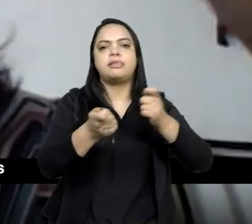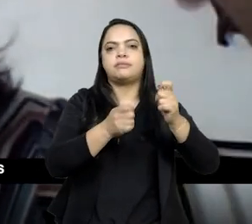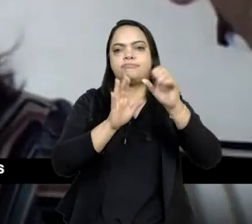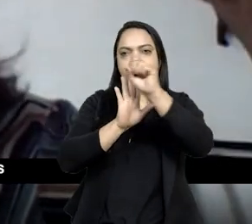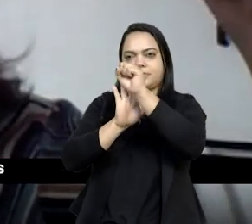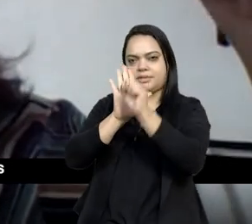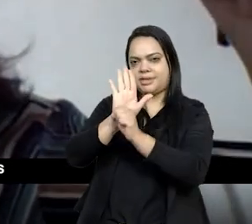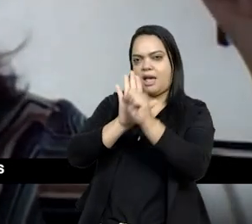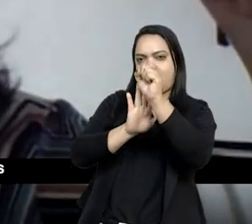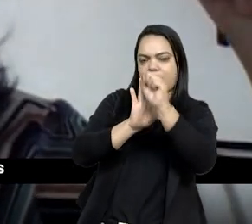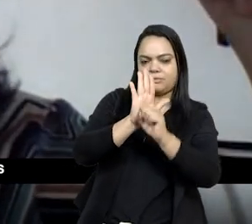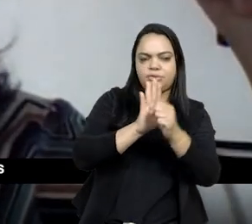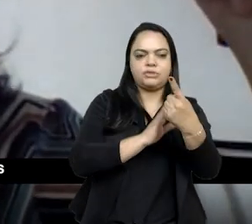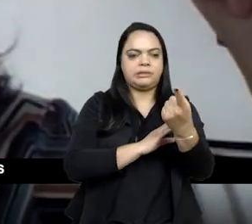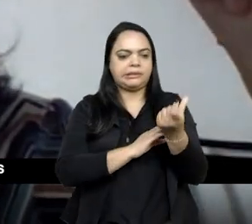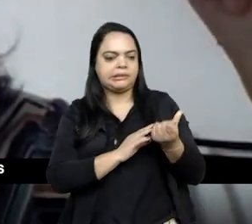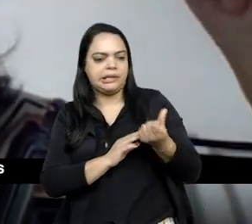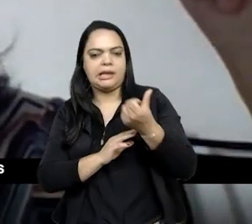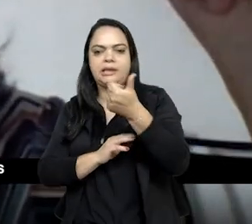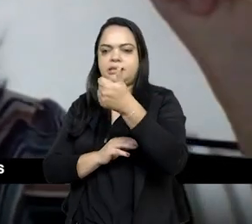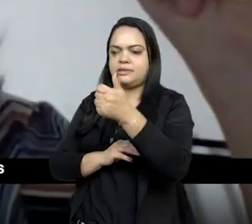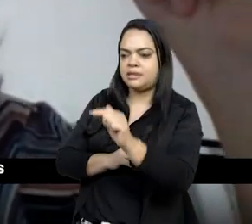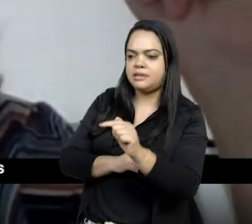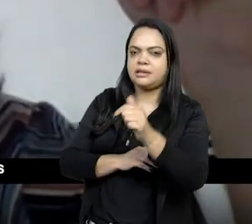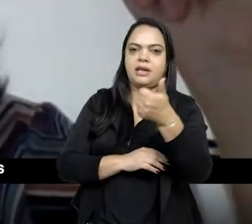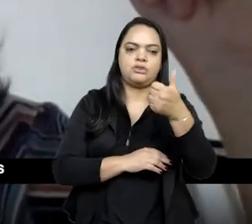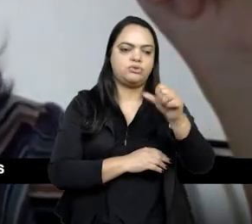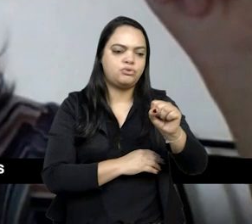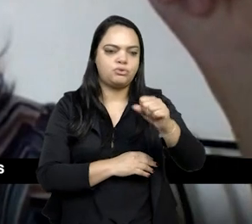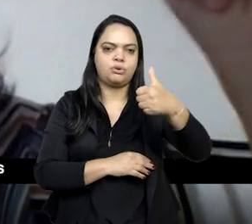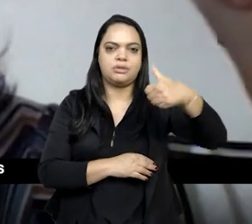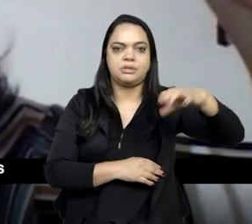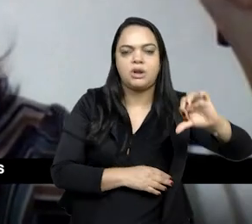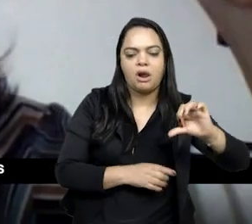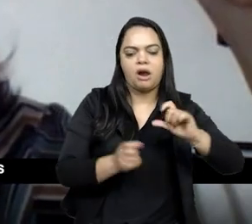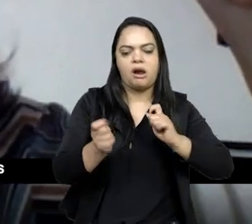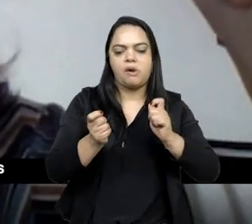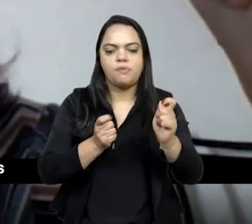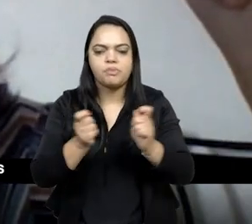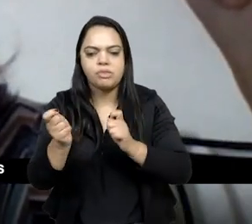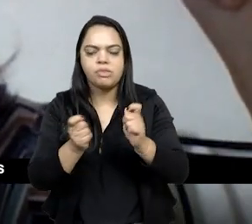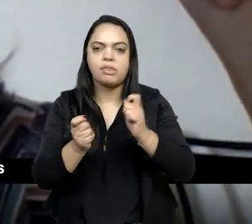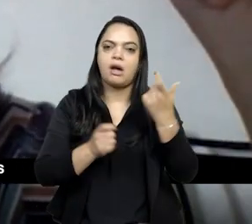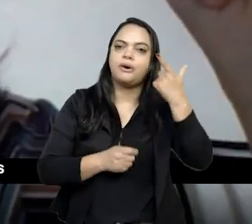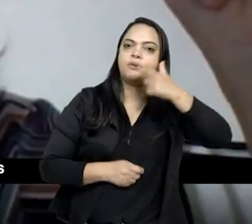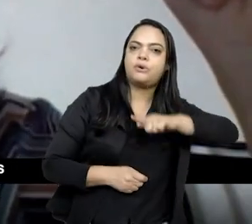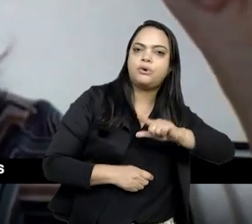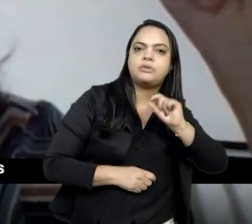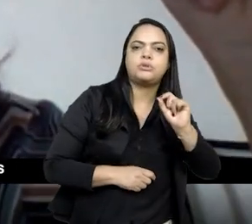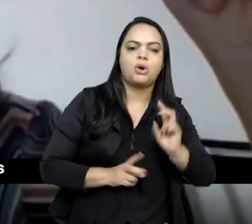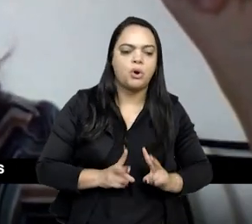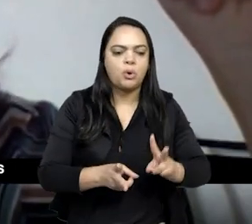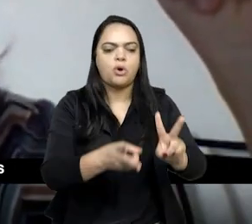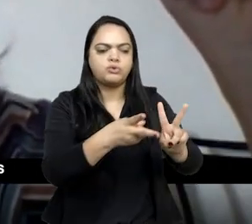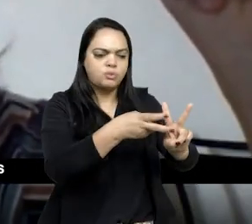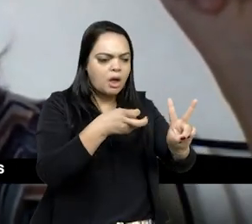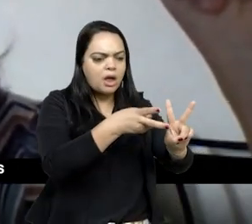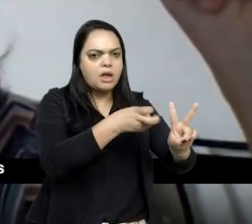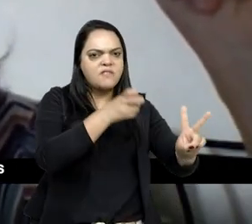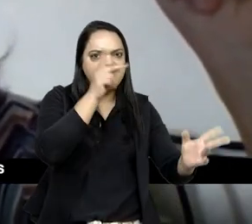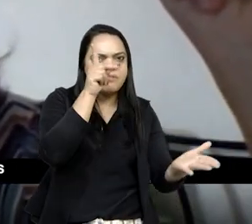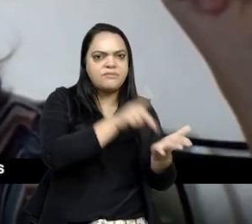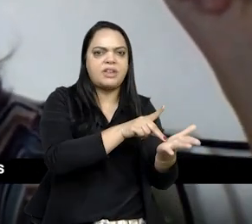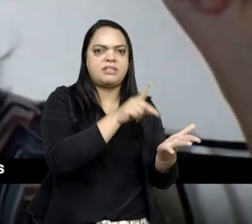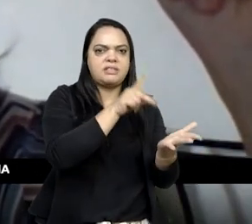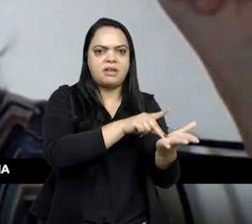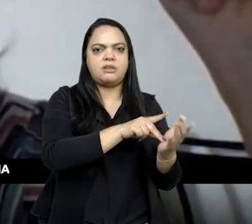séculos, né, 16, 17, 18, 19, negociações para se manterem indígenas e fazer parte da